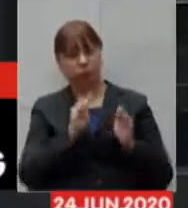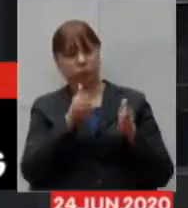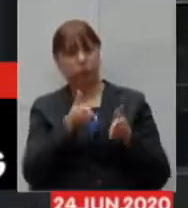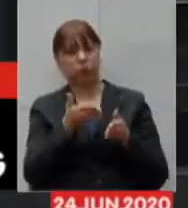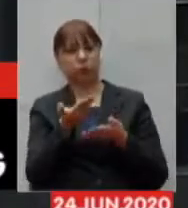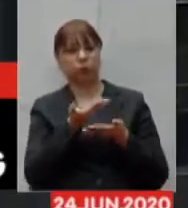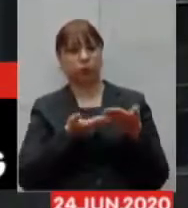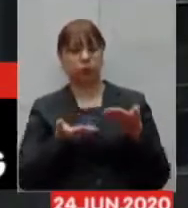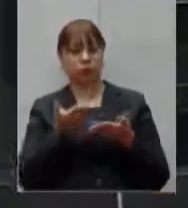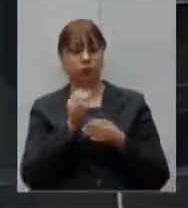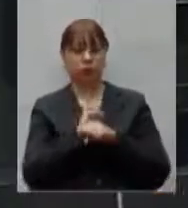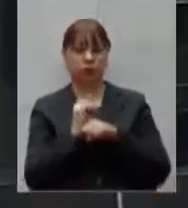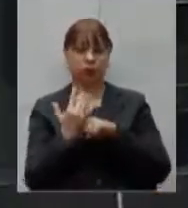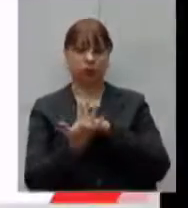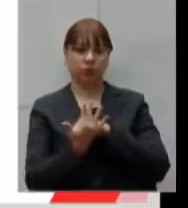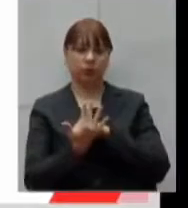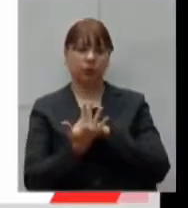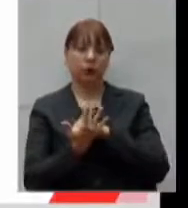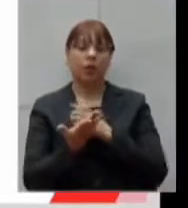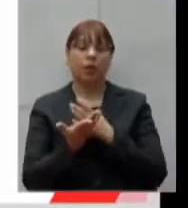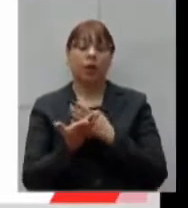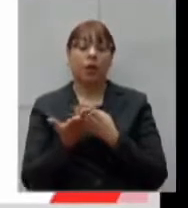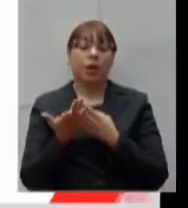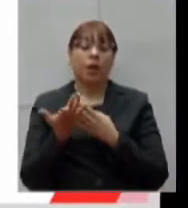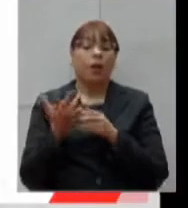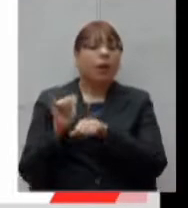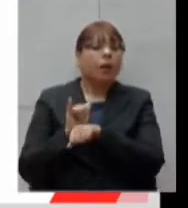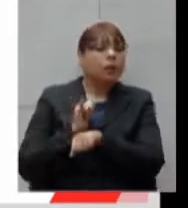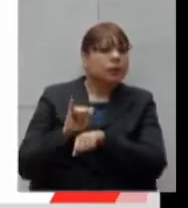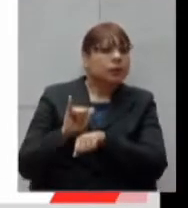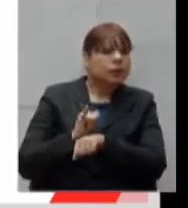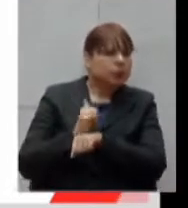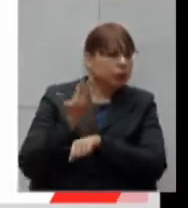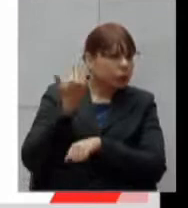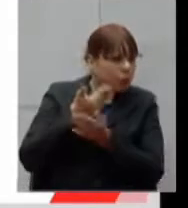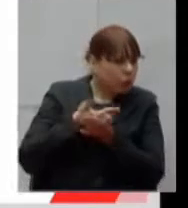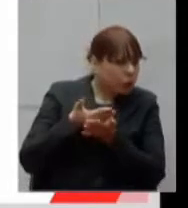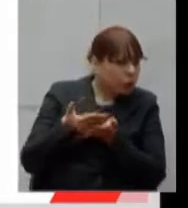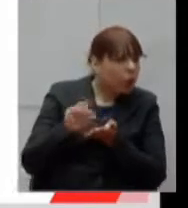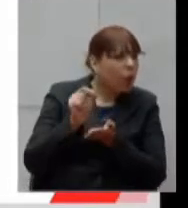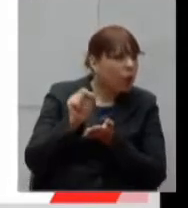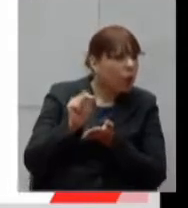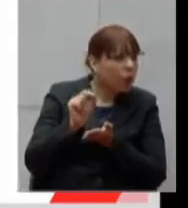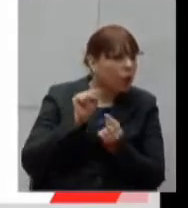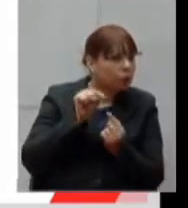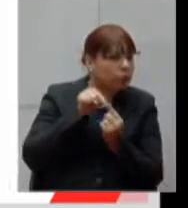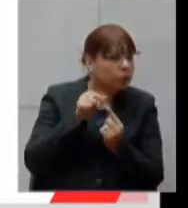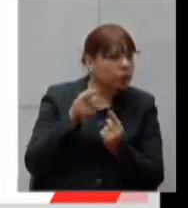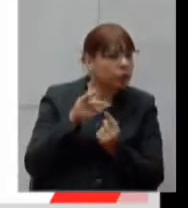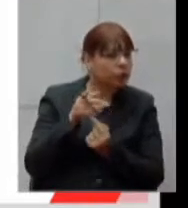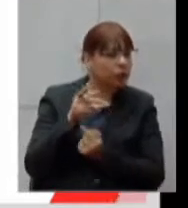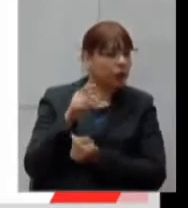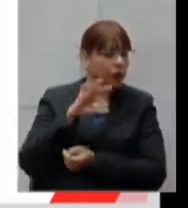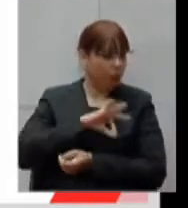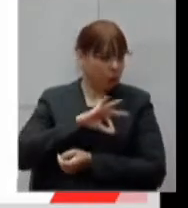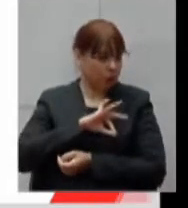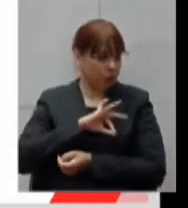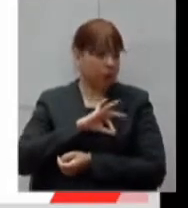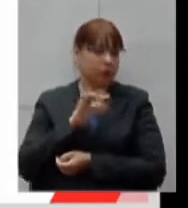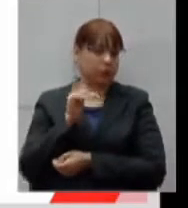inicial era que a Polícia Militar operasse